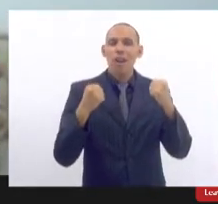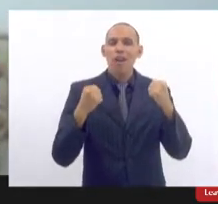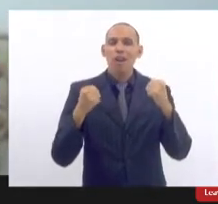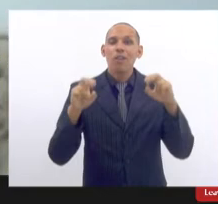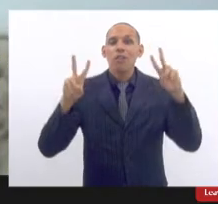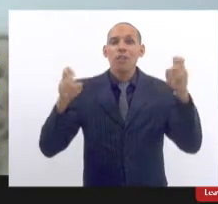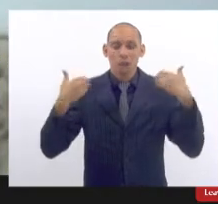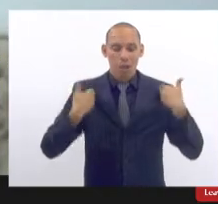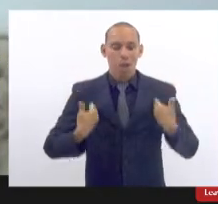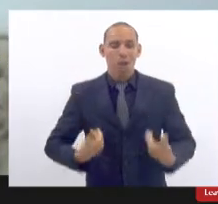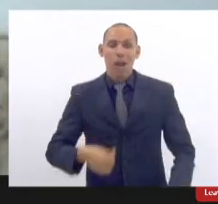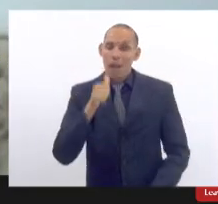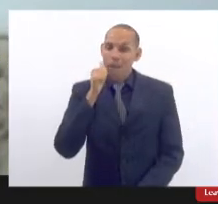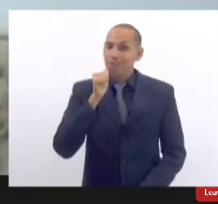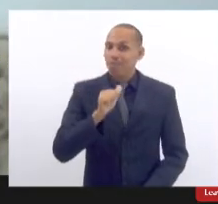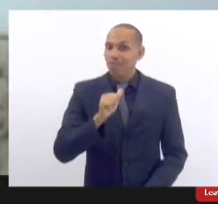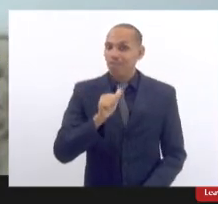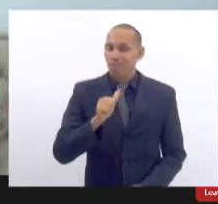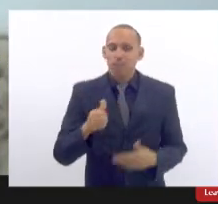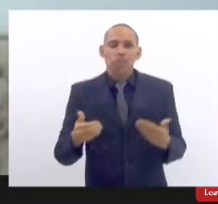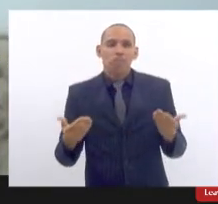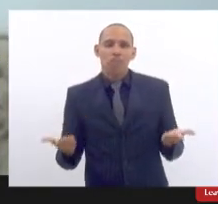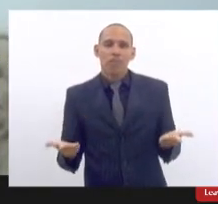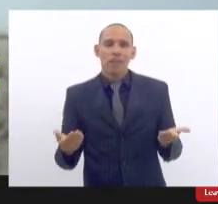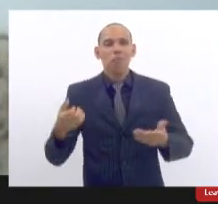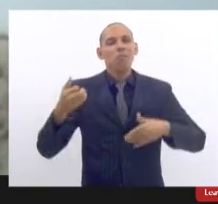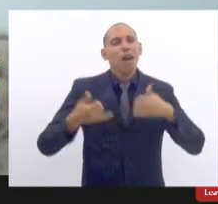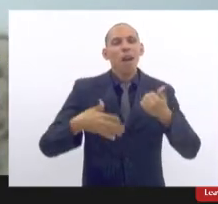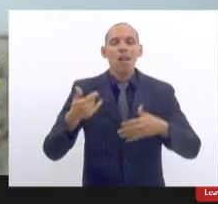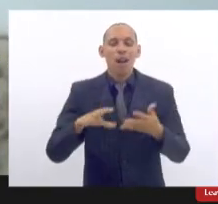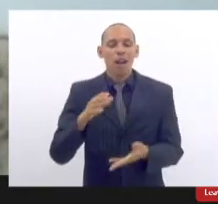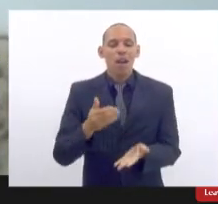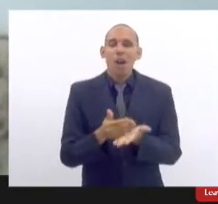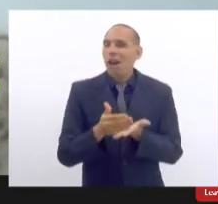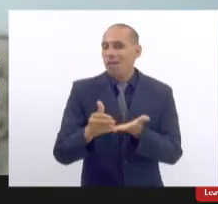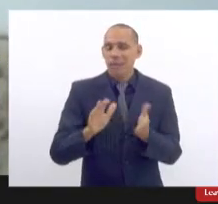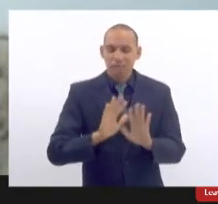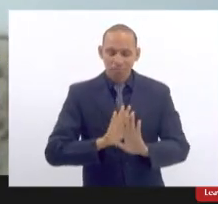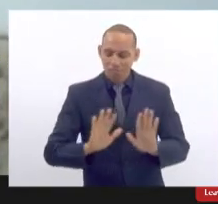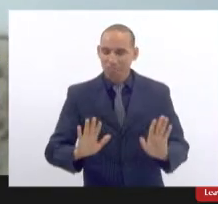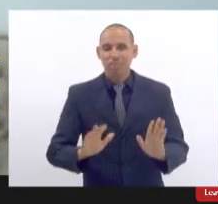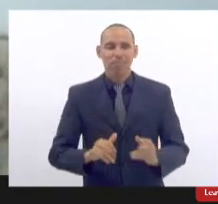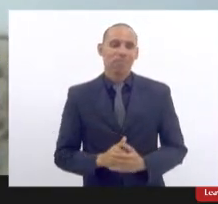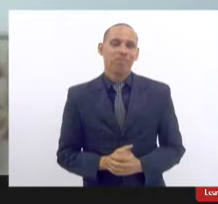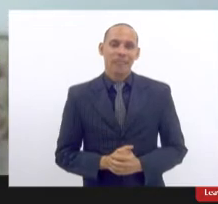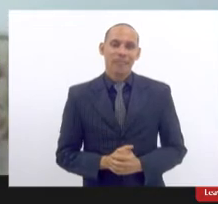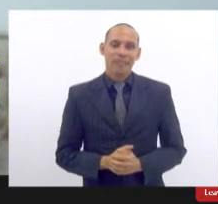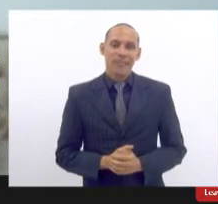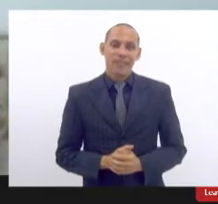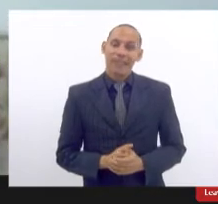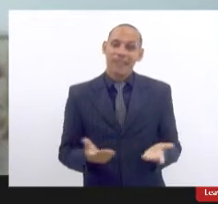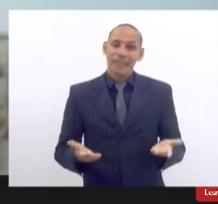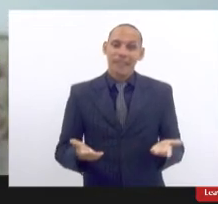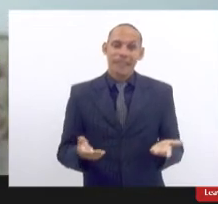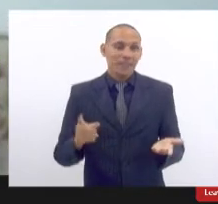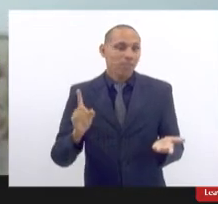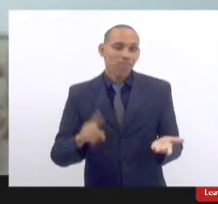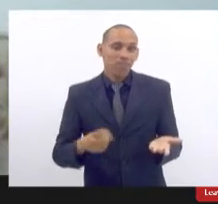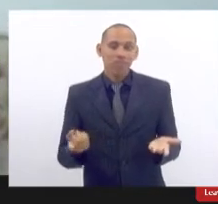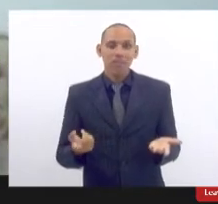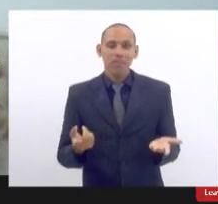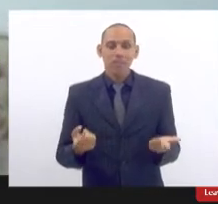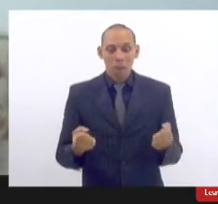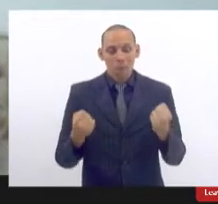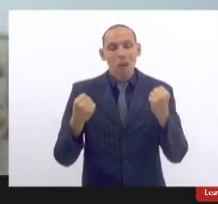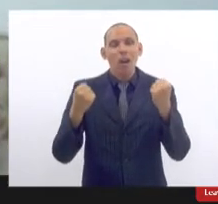corpo feminino. Então, acho que os meus comentários pelo menos iniciais seriam esses, bom, algo que é um dispositivo de